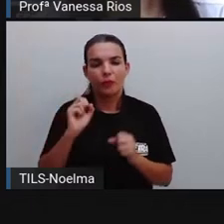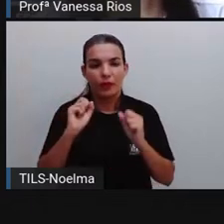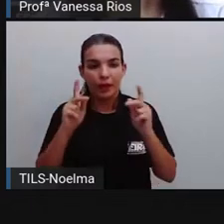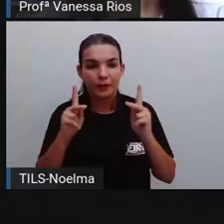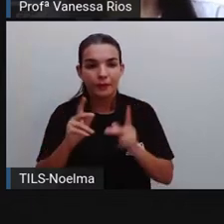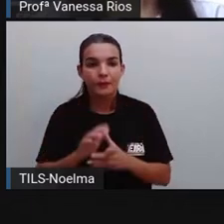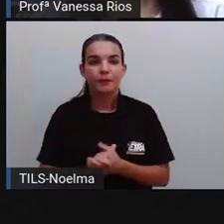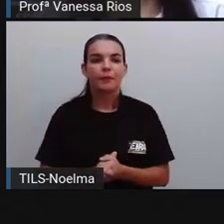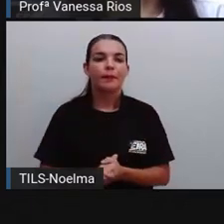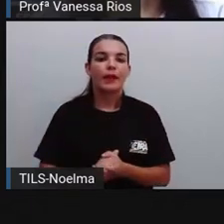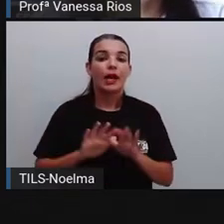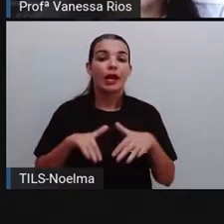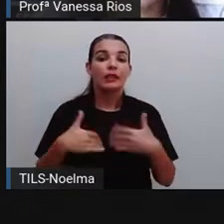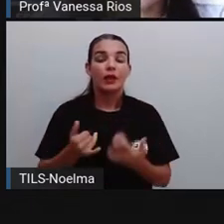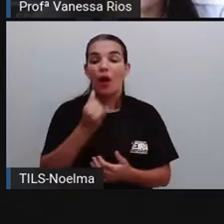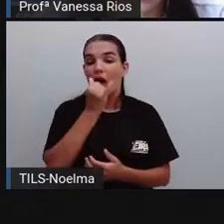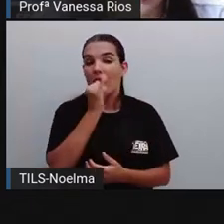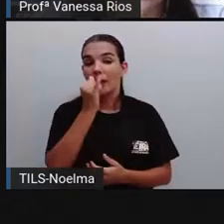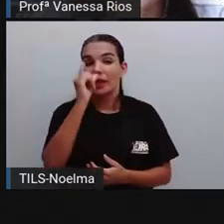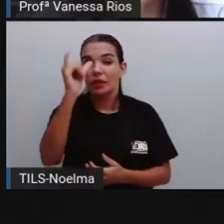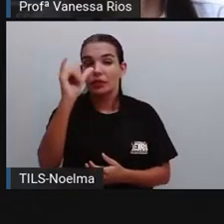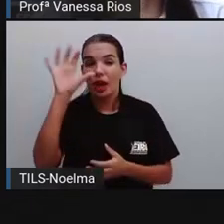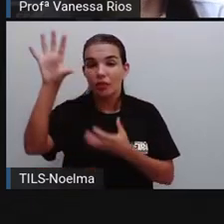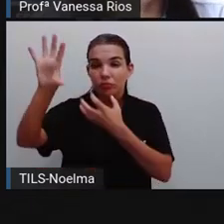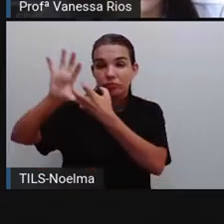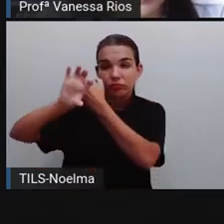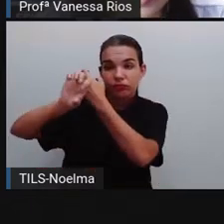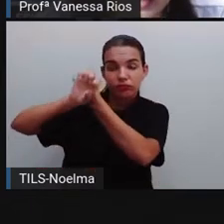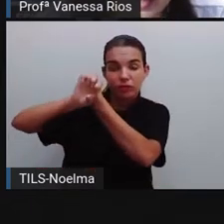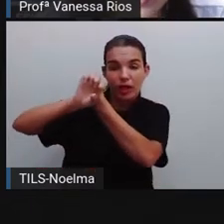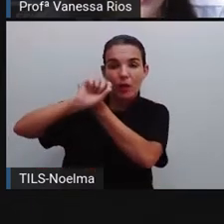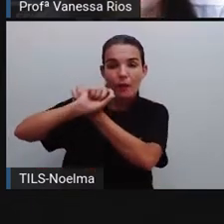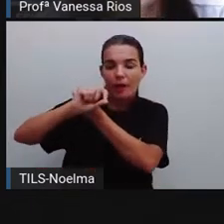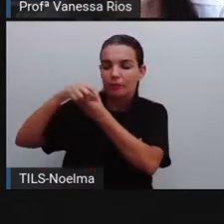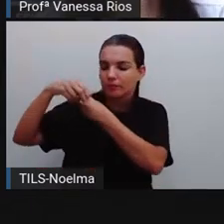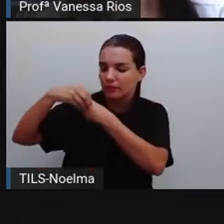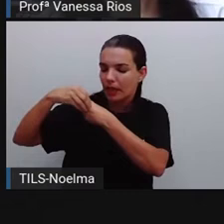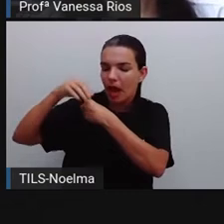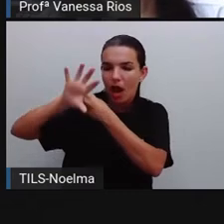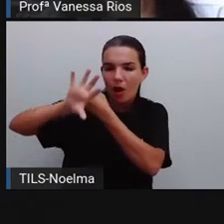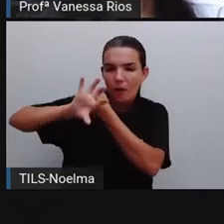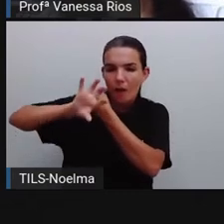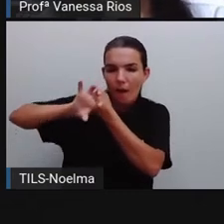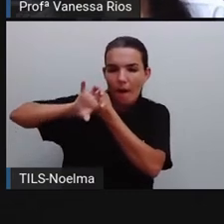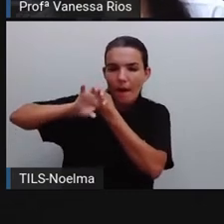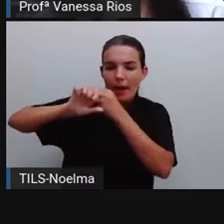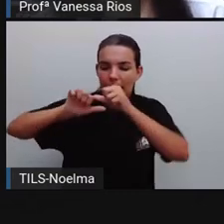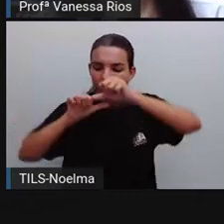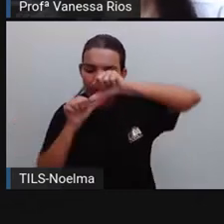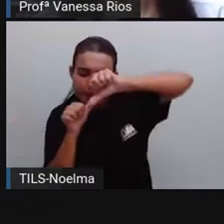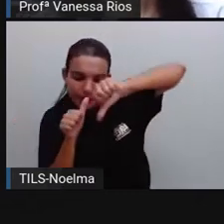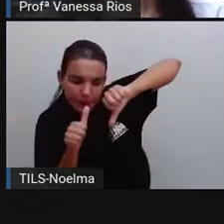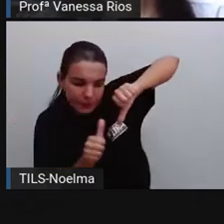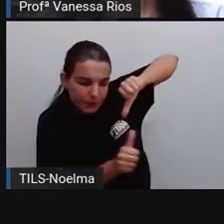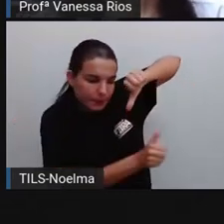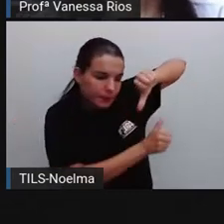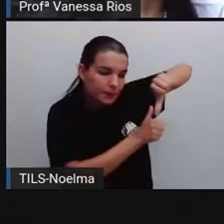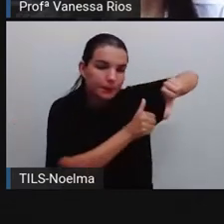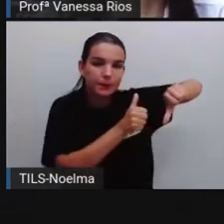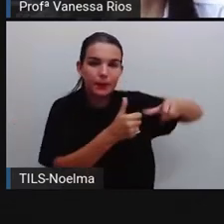Essa energia, ela é captada por essas placas, levada aí, não é? Para inversores, para